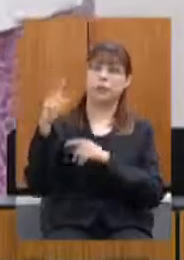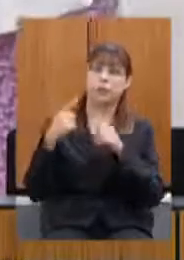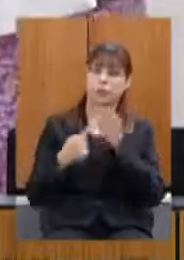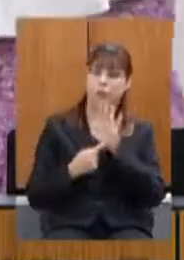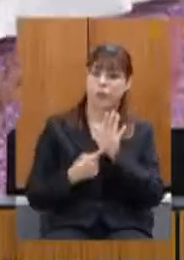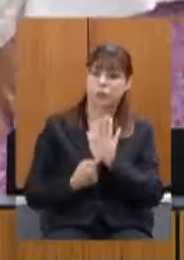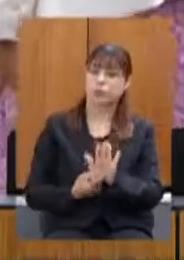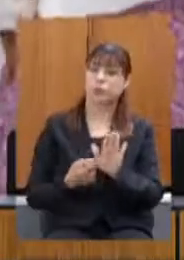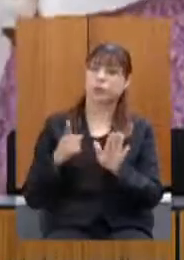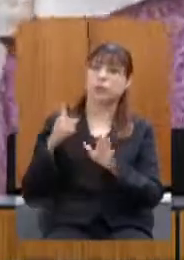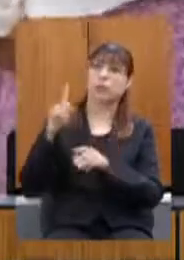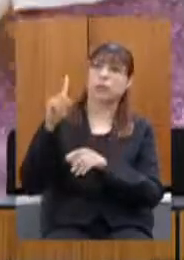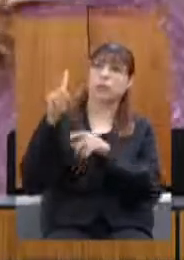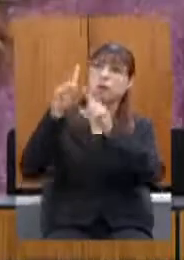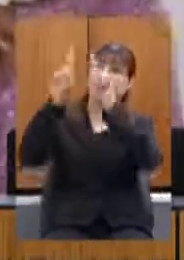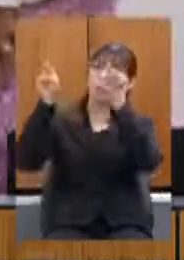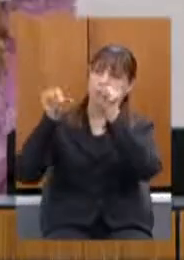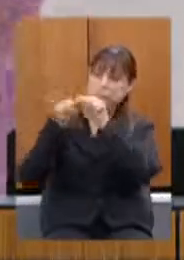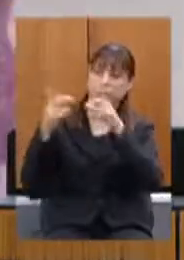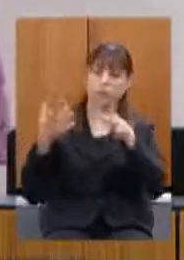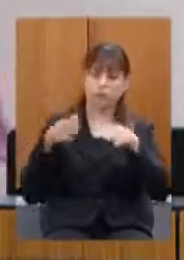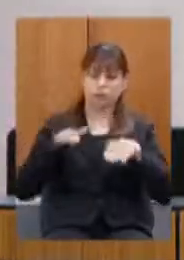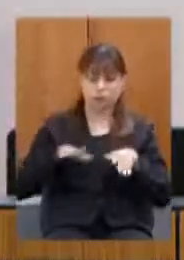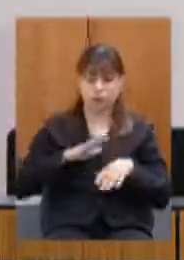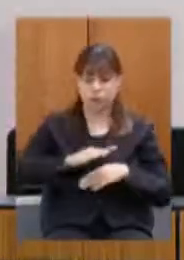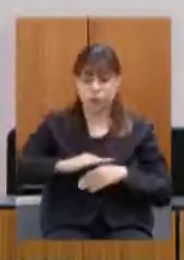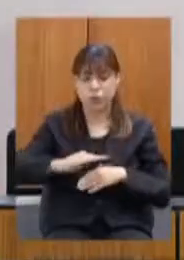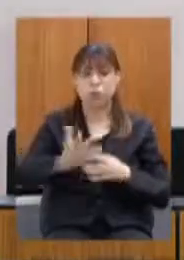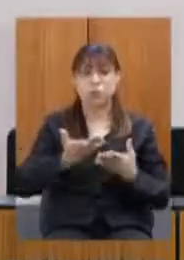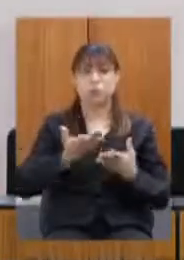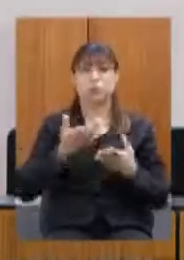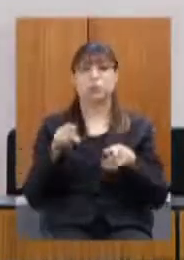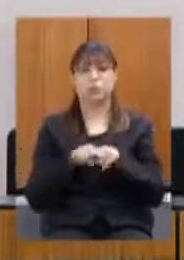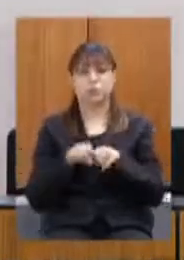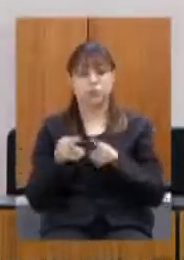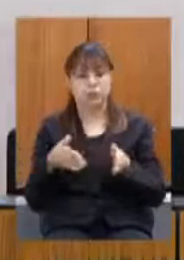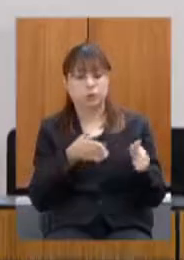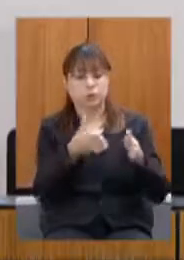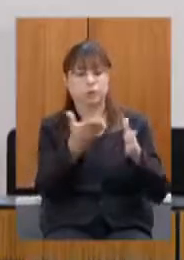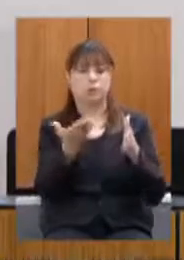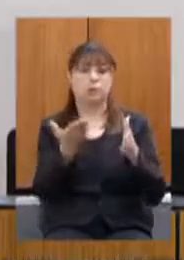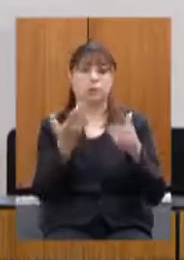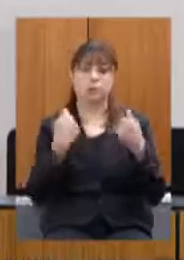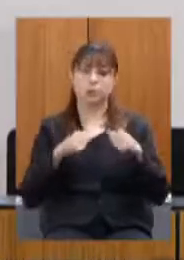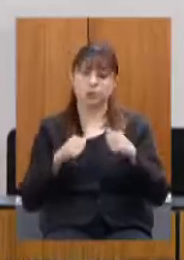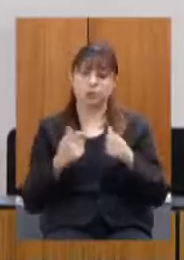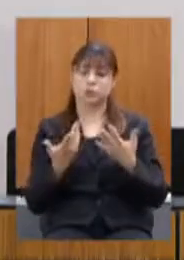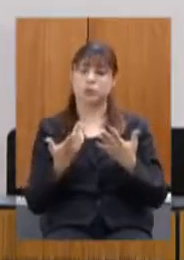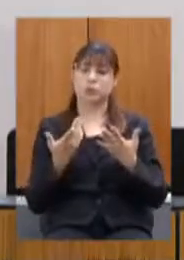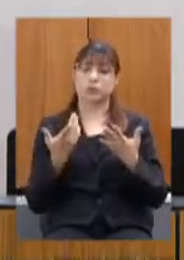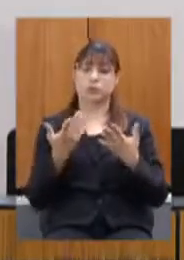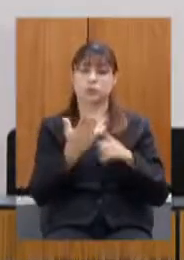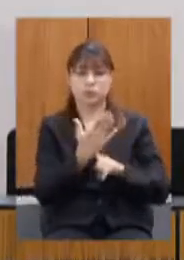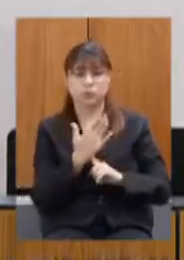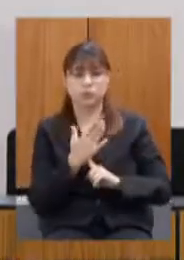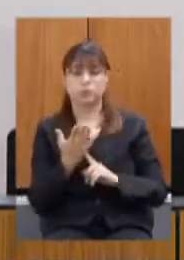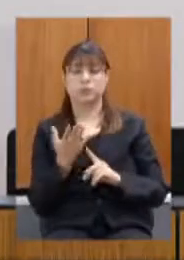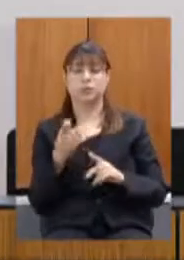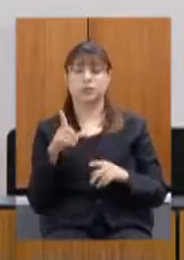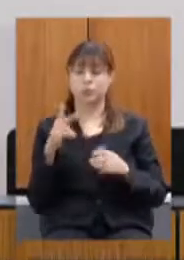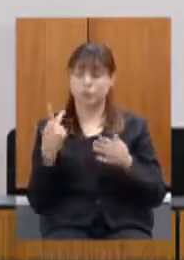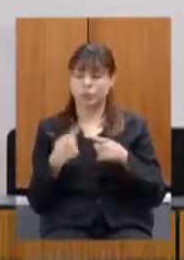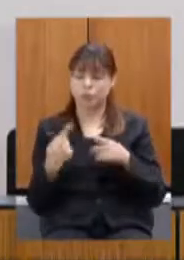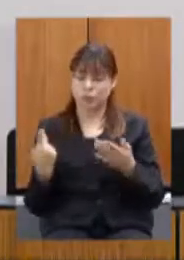estradas nos trevos uma situação que está levando a mortes e mais mortes na comunidade do São João